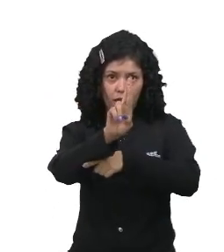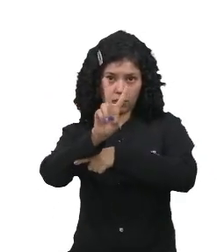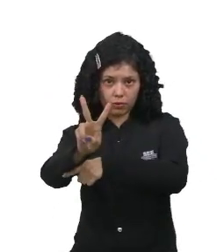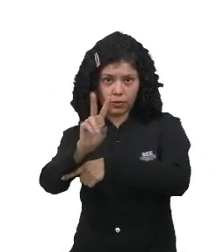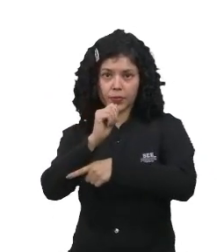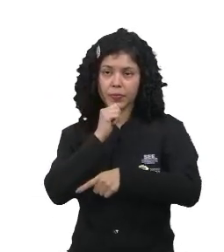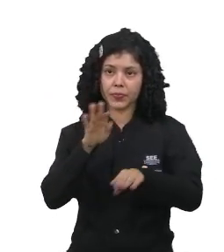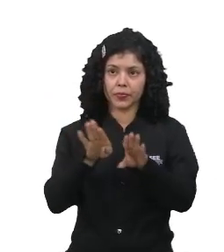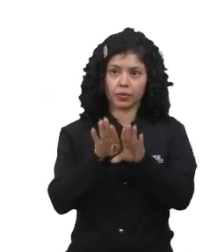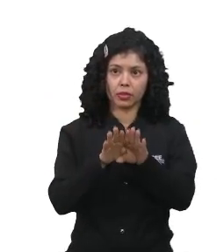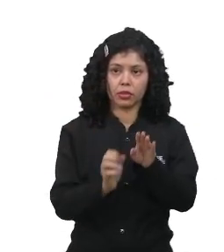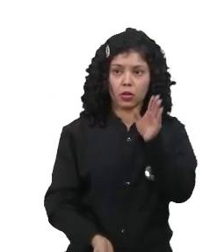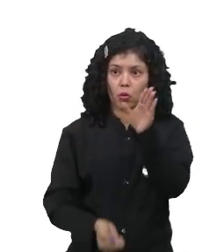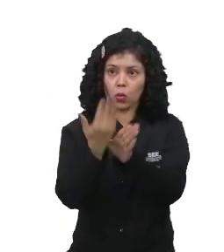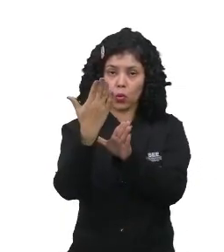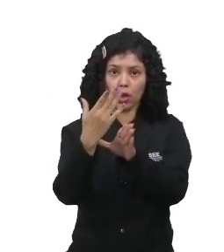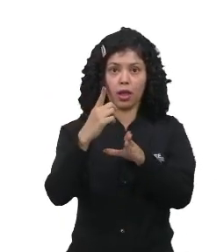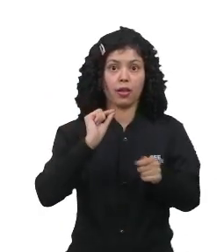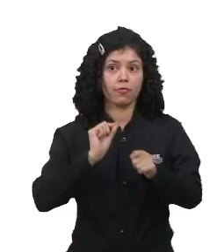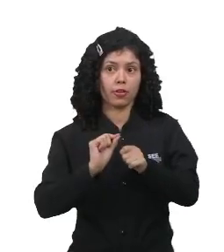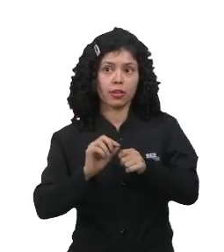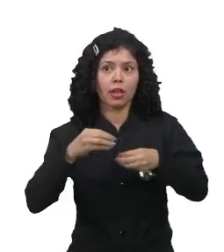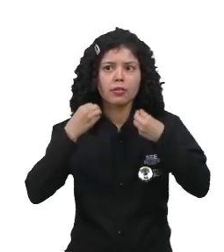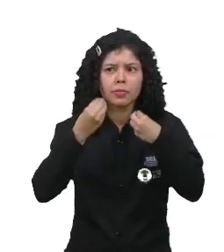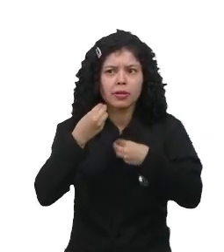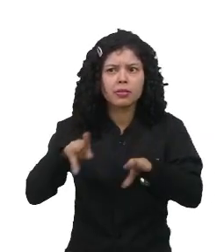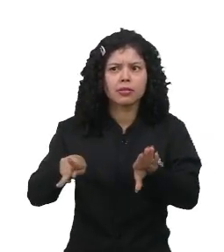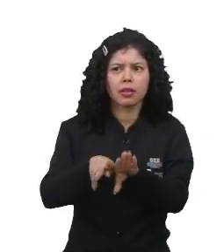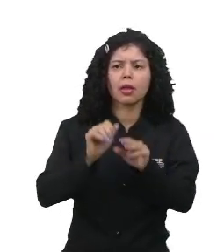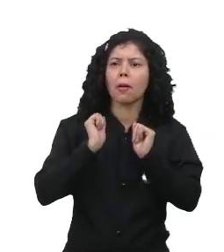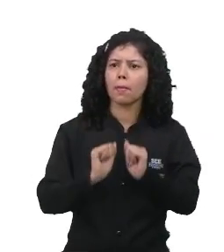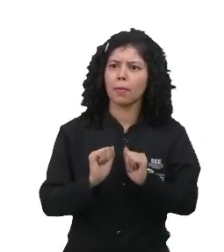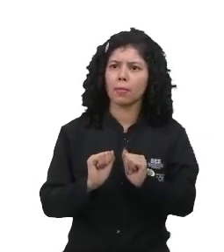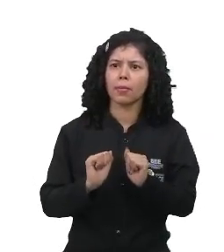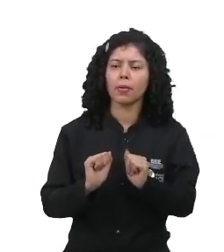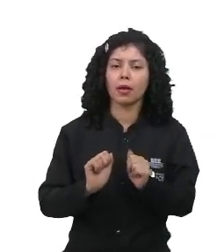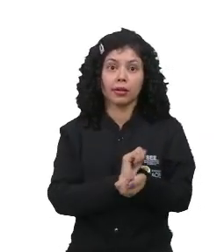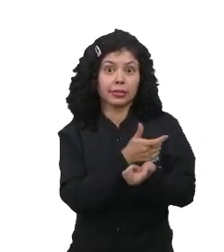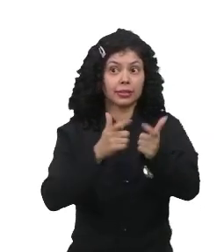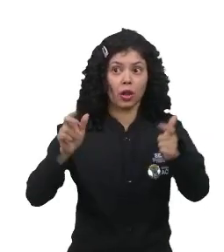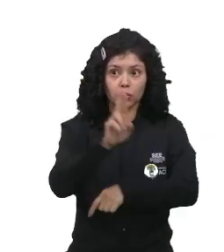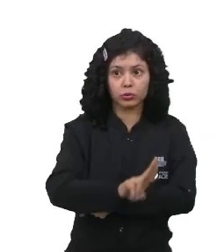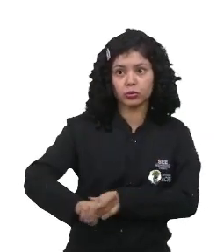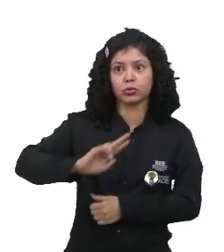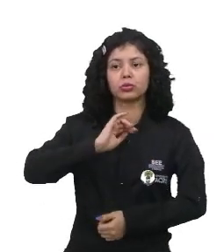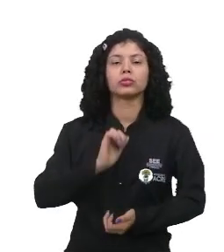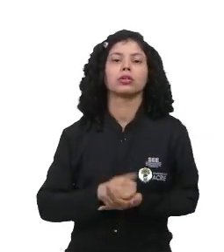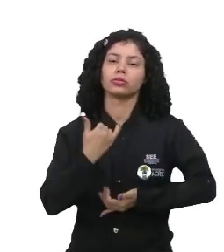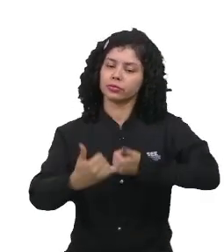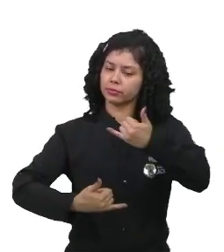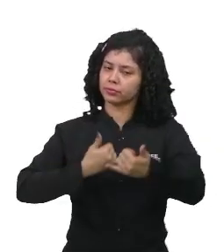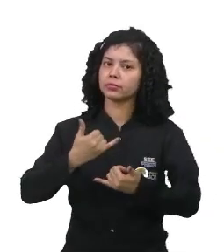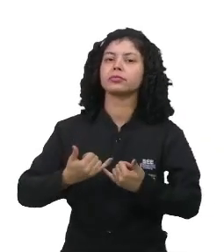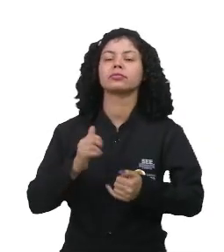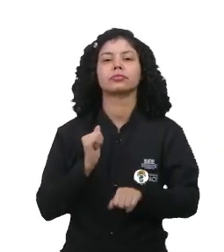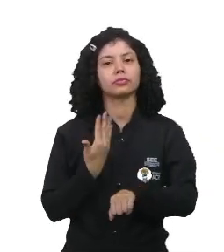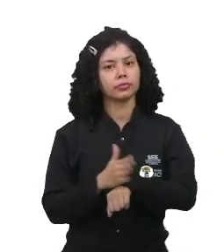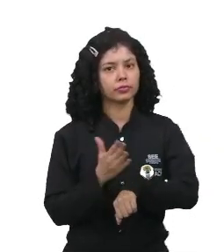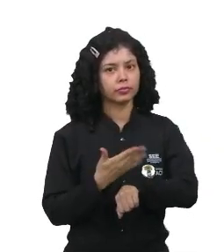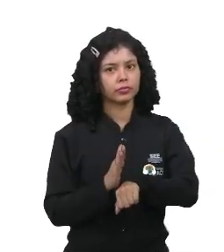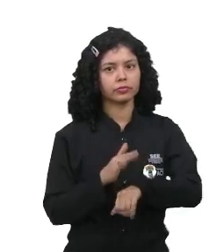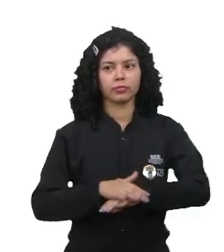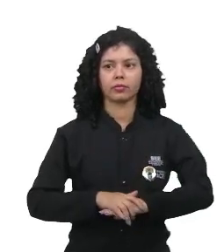criação de ambientes e simulados que permitem experiências imersivas, usadas em